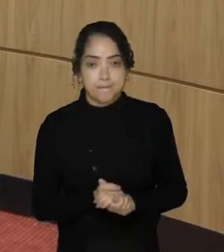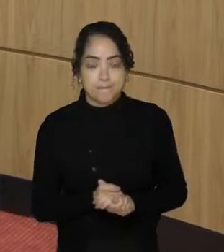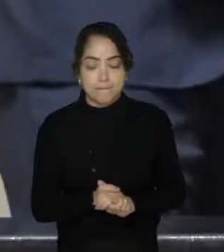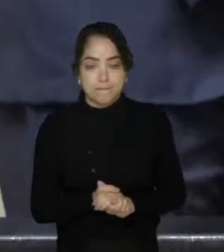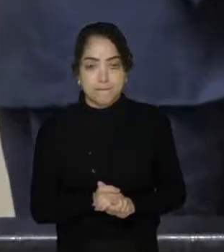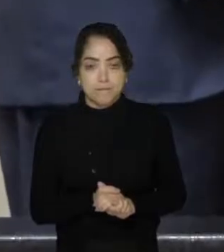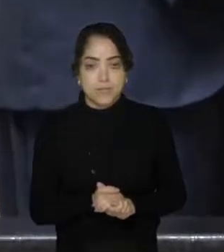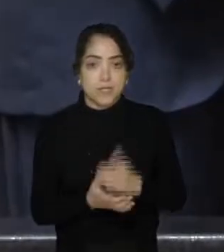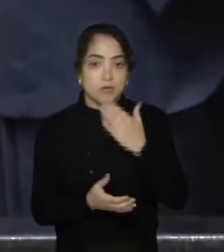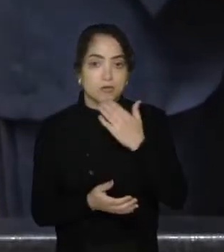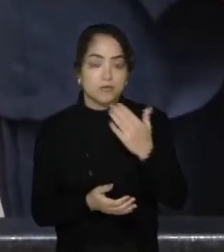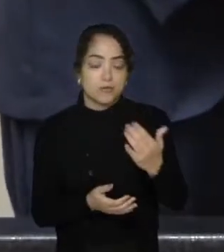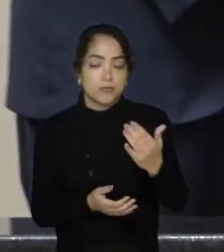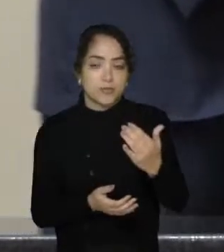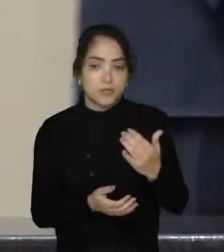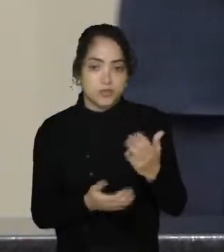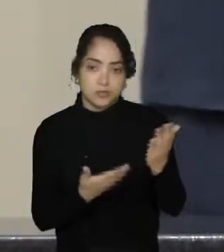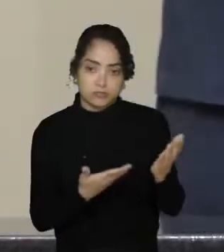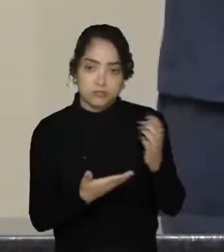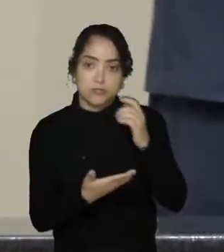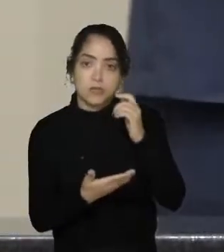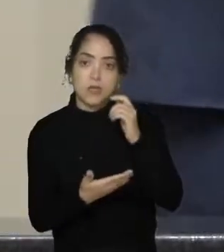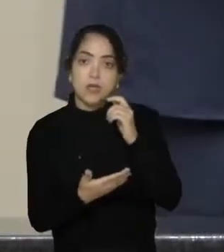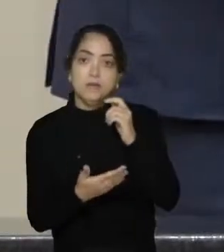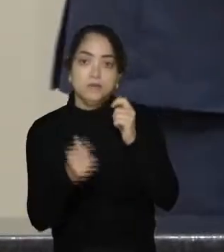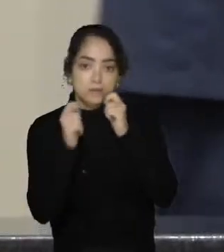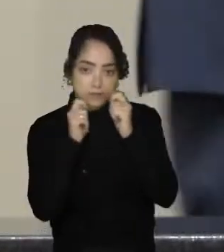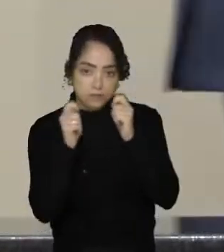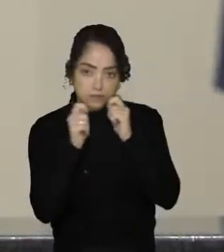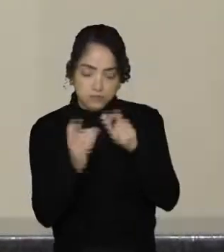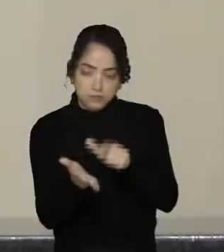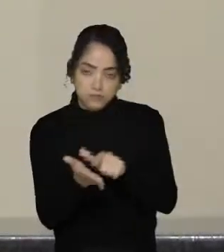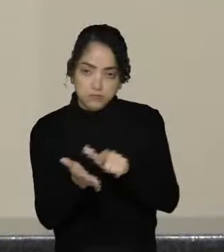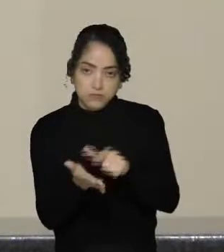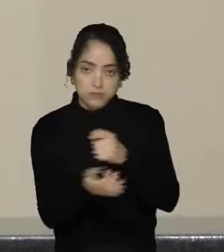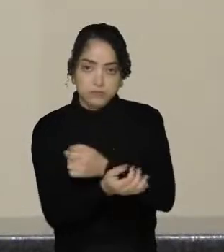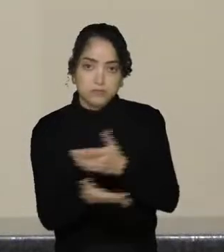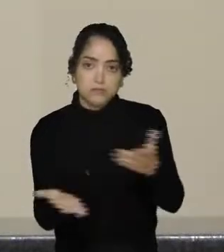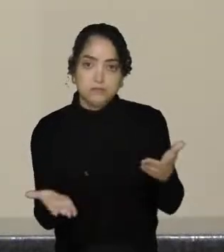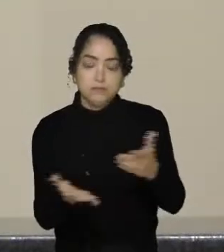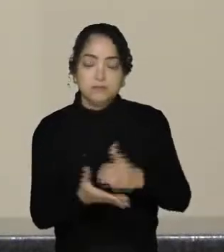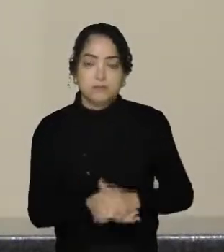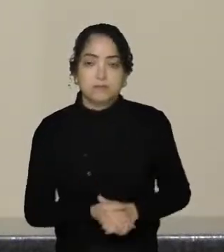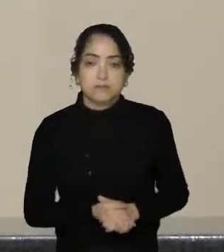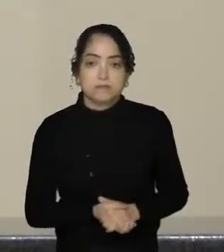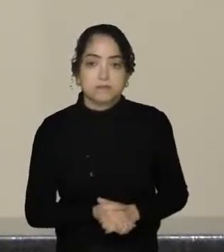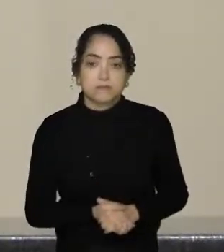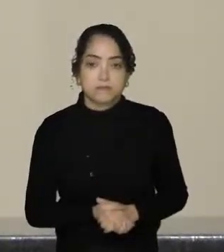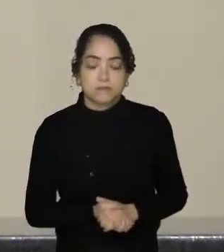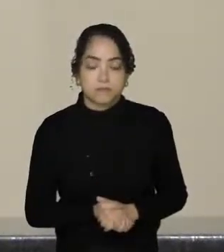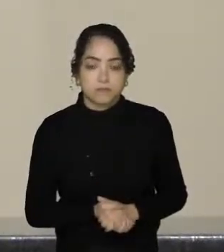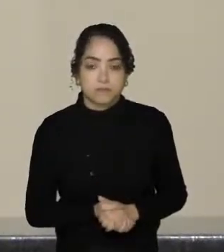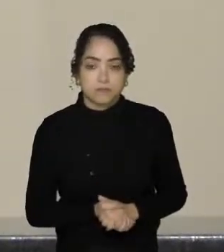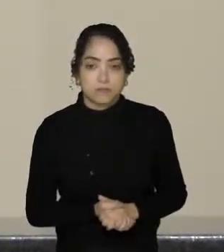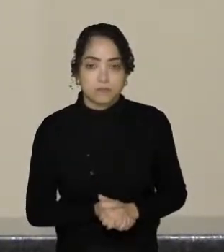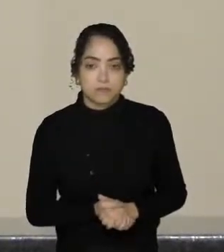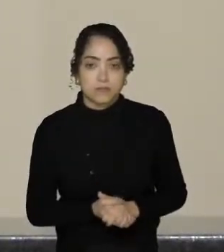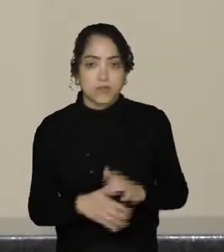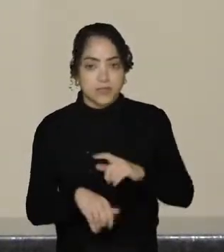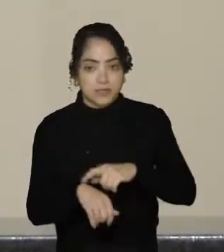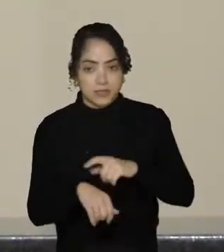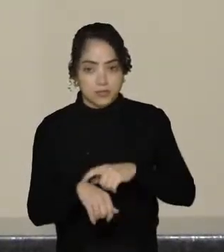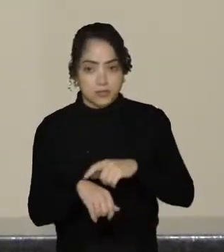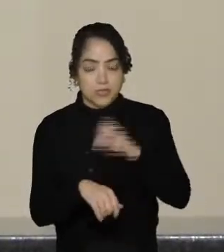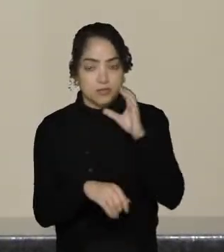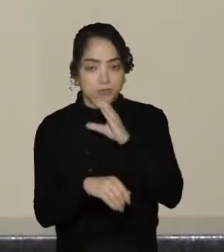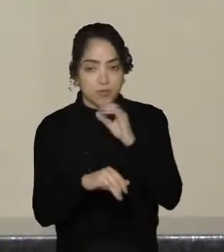Solicito a assessoria que proceda à distribuição do expediente. Breves comunicações.